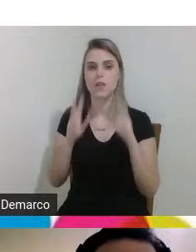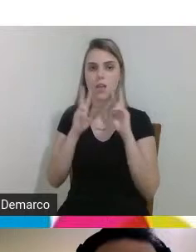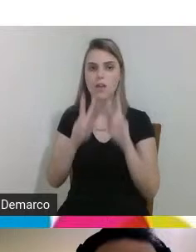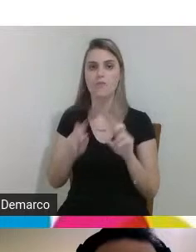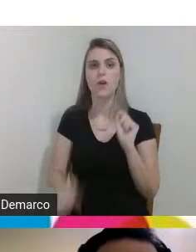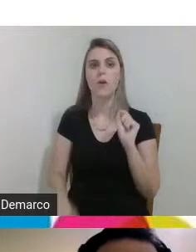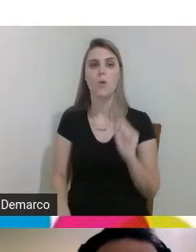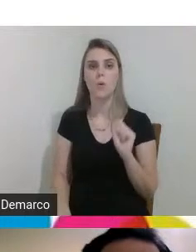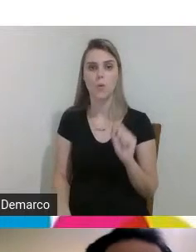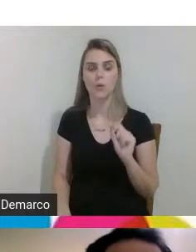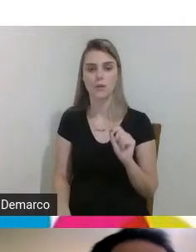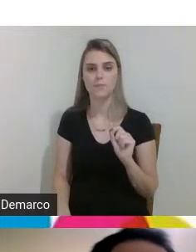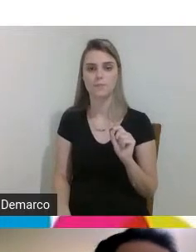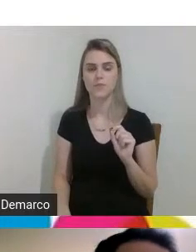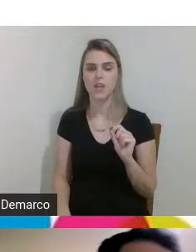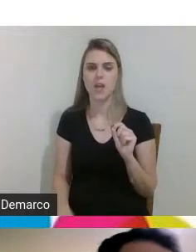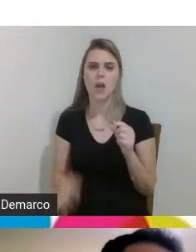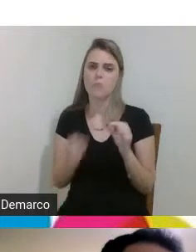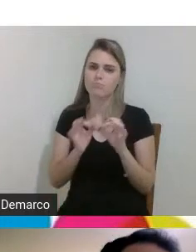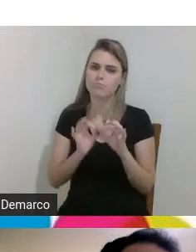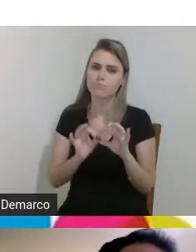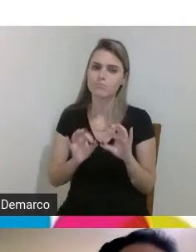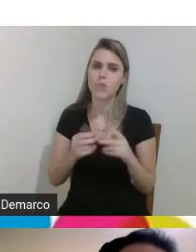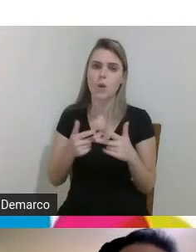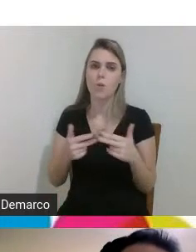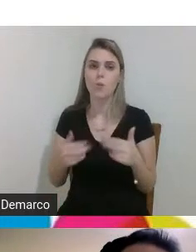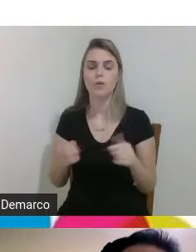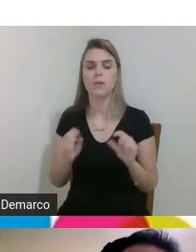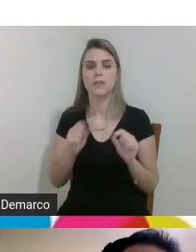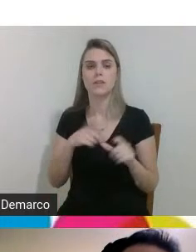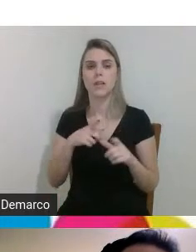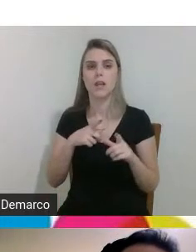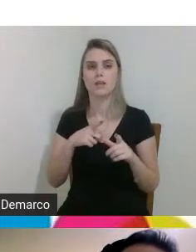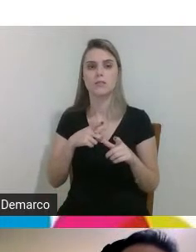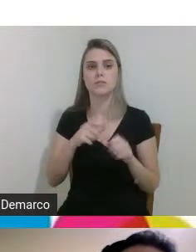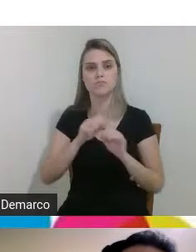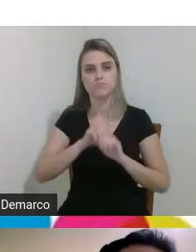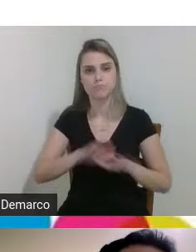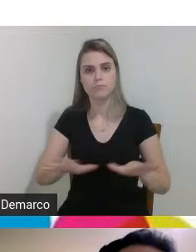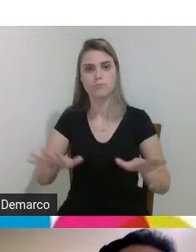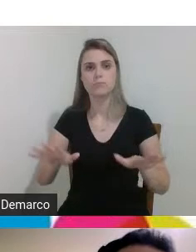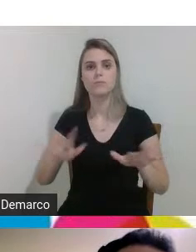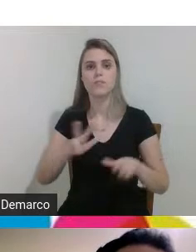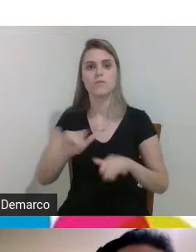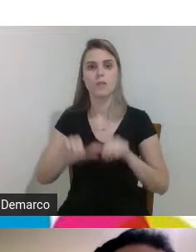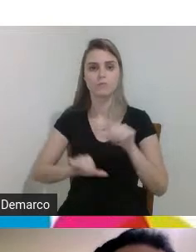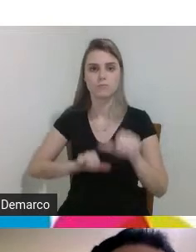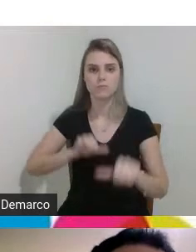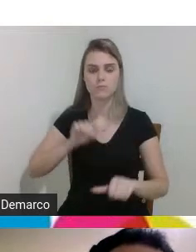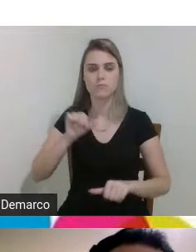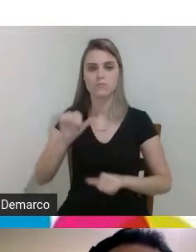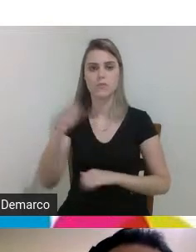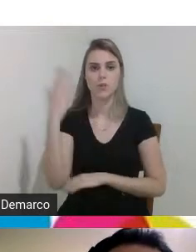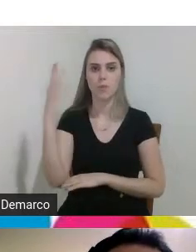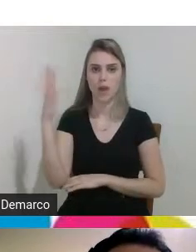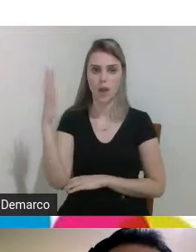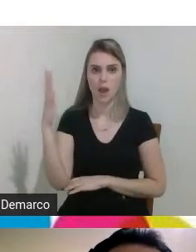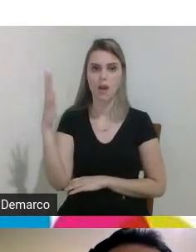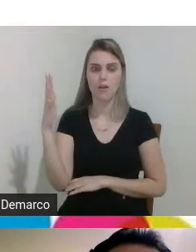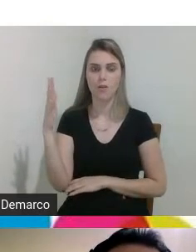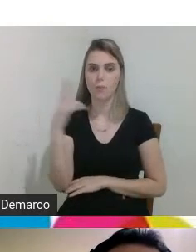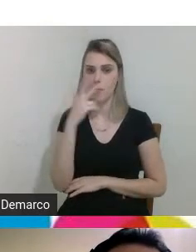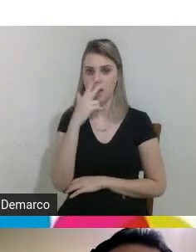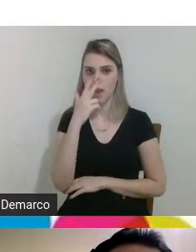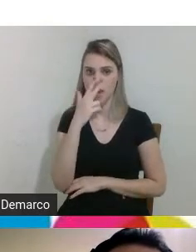uma uma pequena semente que está sendo lançada né que vai se transformar numa grande árvore né em termos de